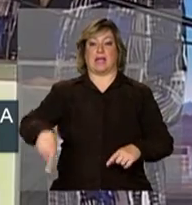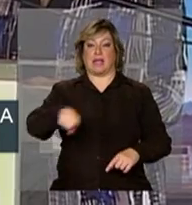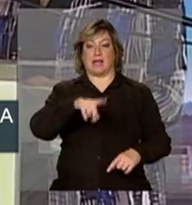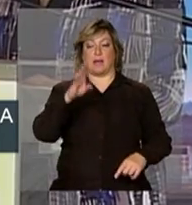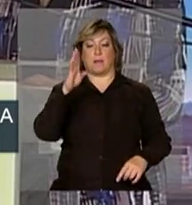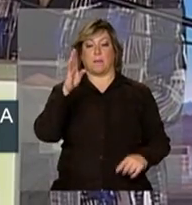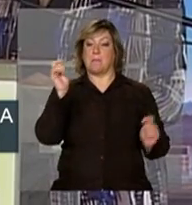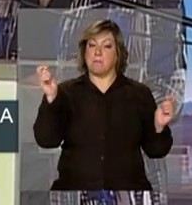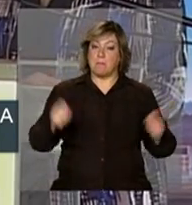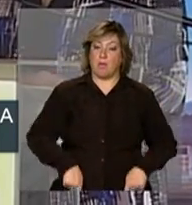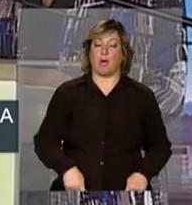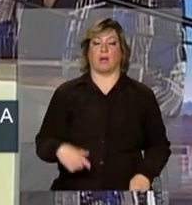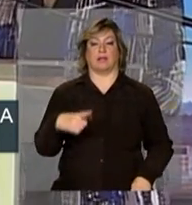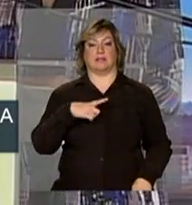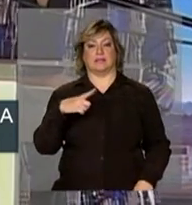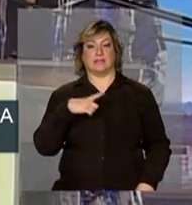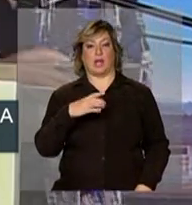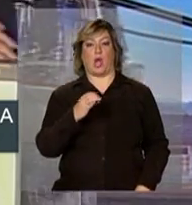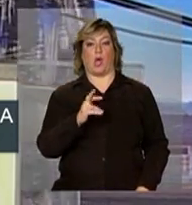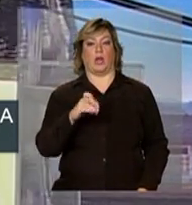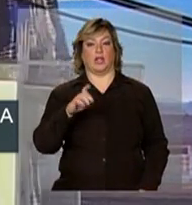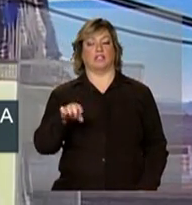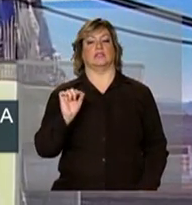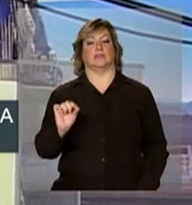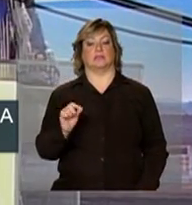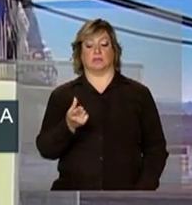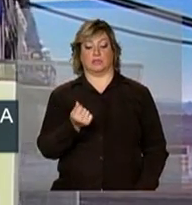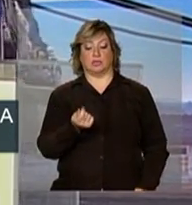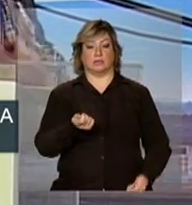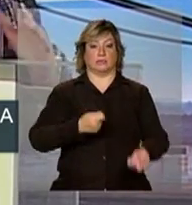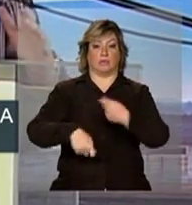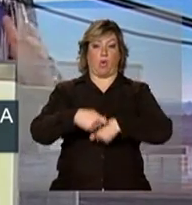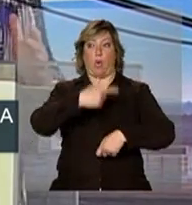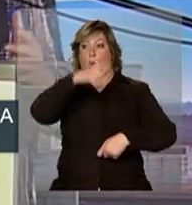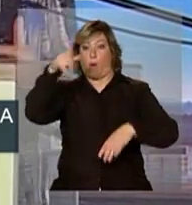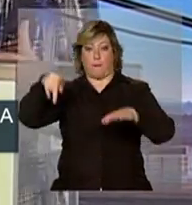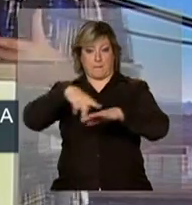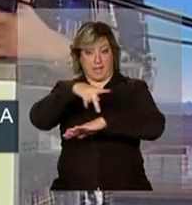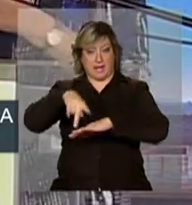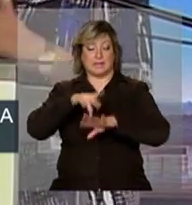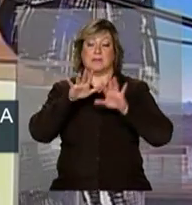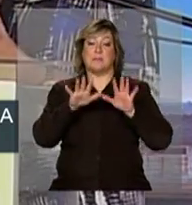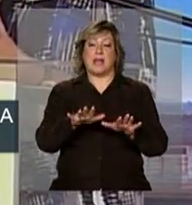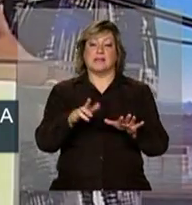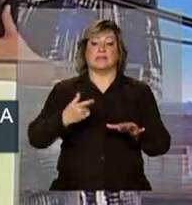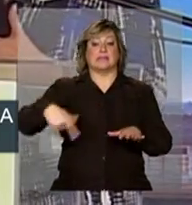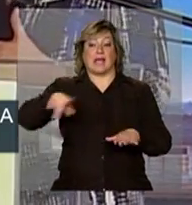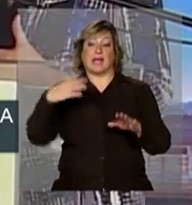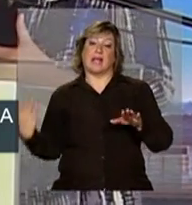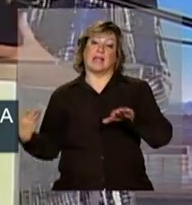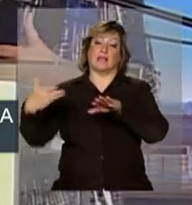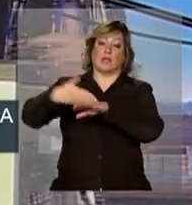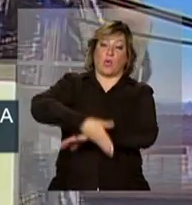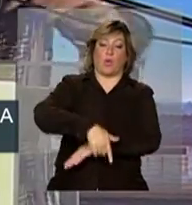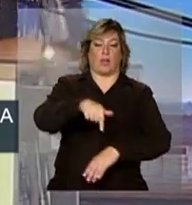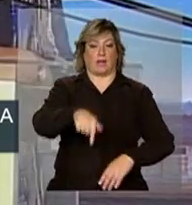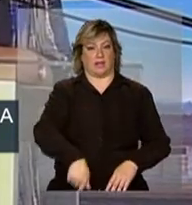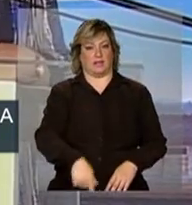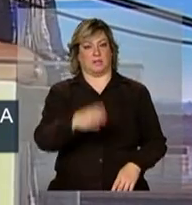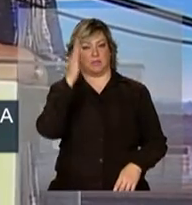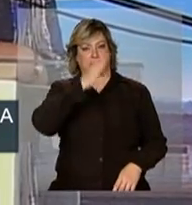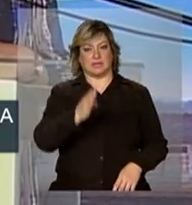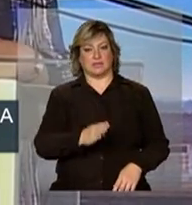origem de capital em outros países, mas elas entraram no Brasil e